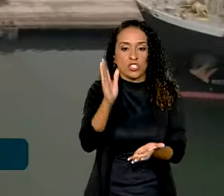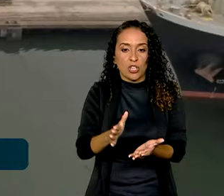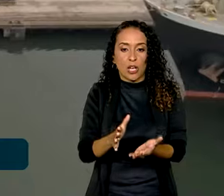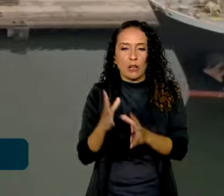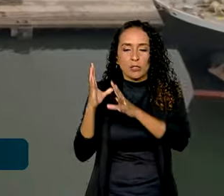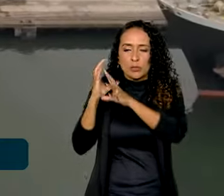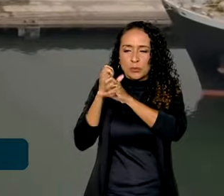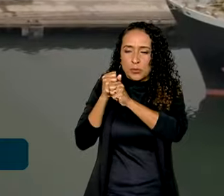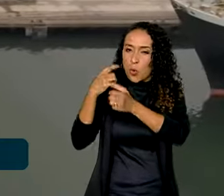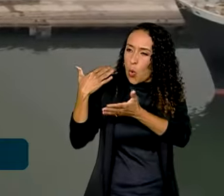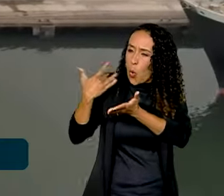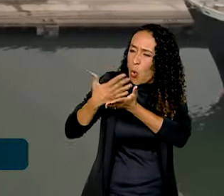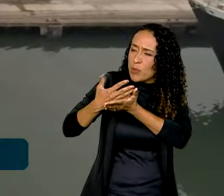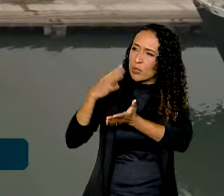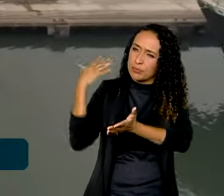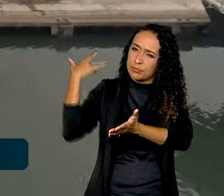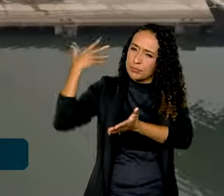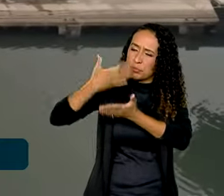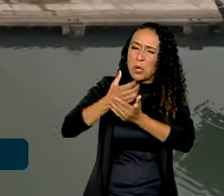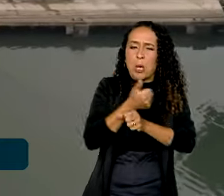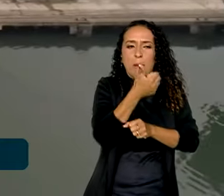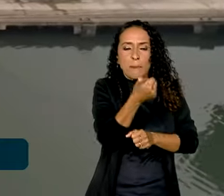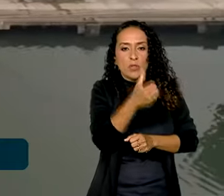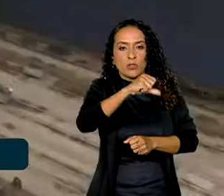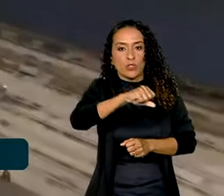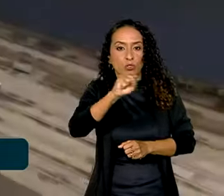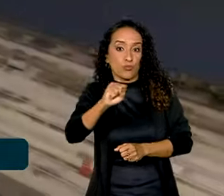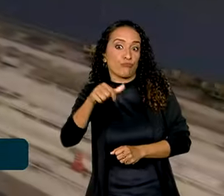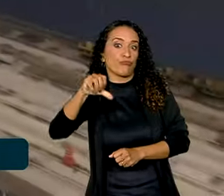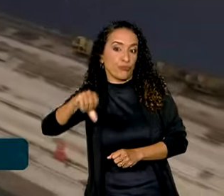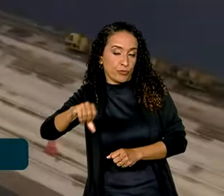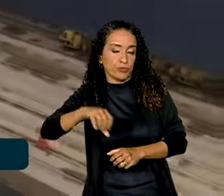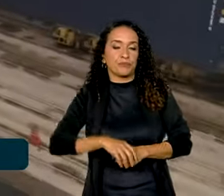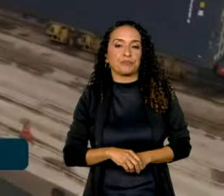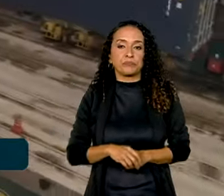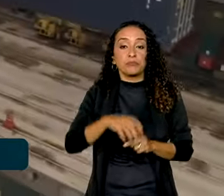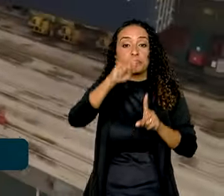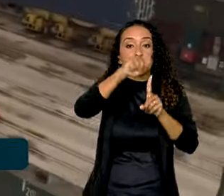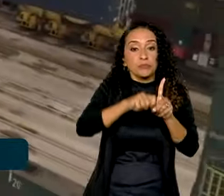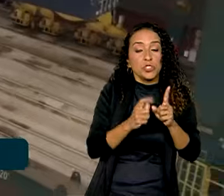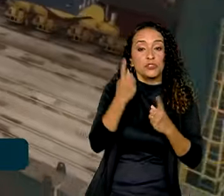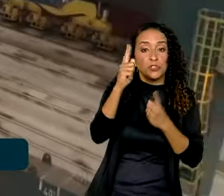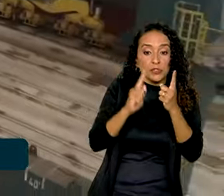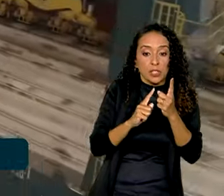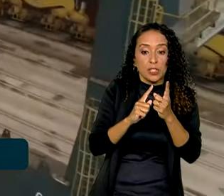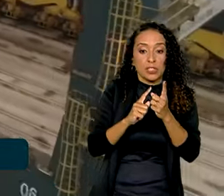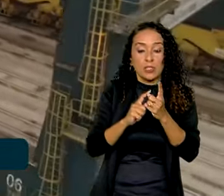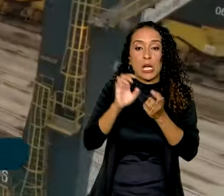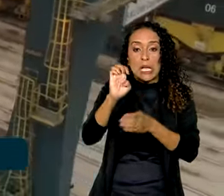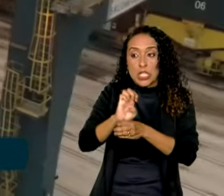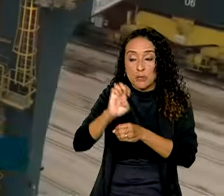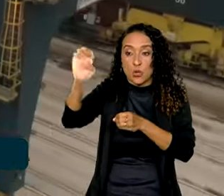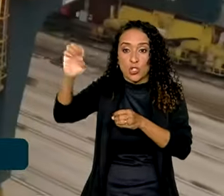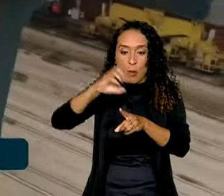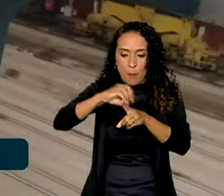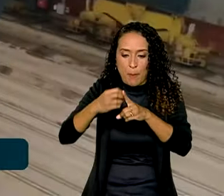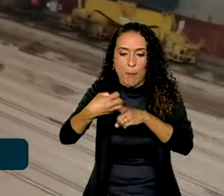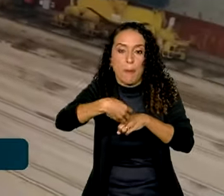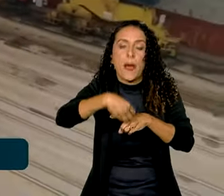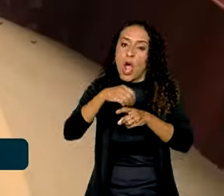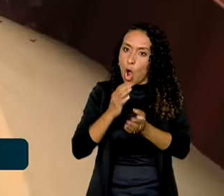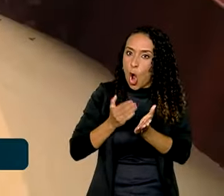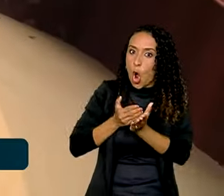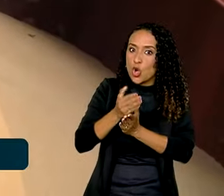contas começaram a ser feitas em 1989. No mês de fevereiro, as exportações de soja continuaram